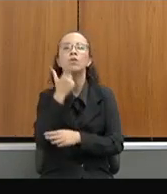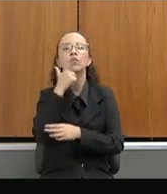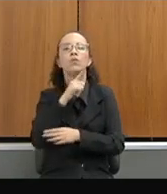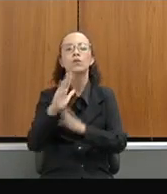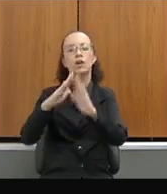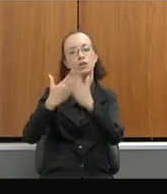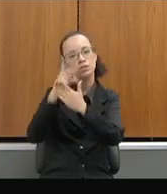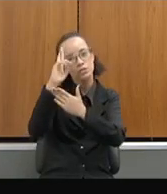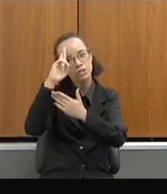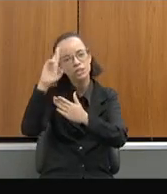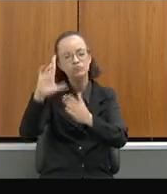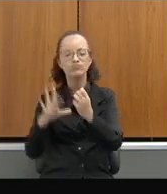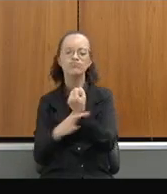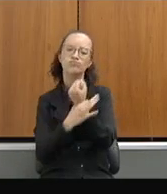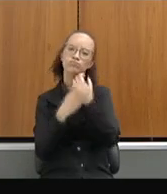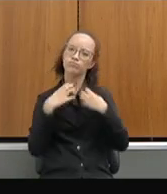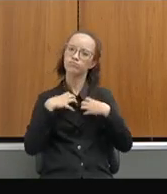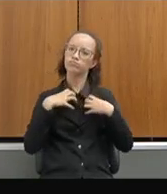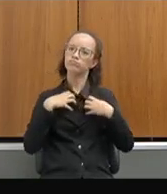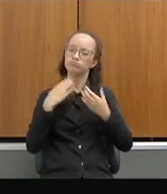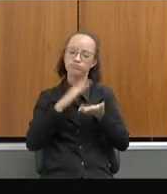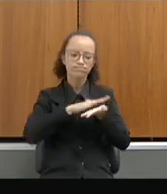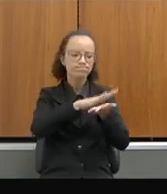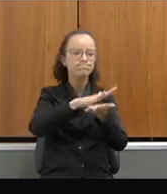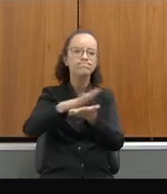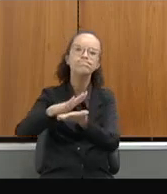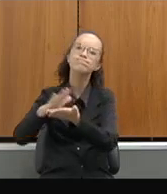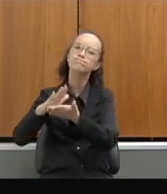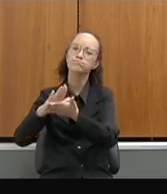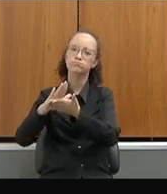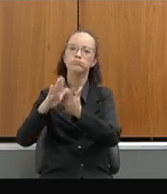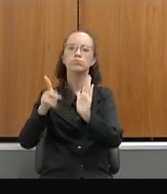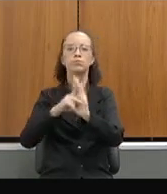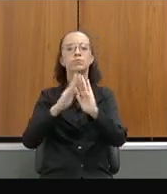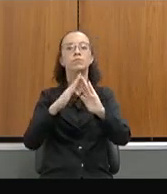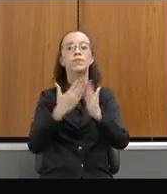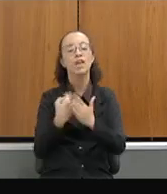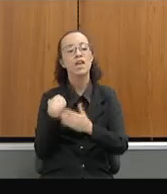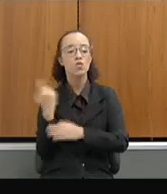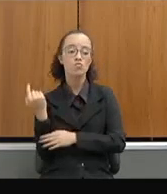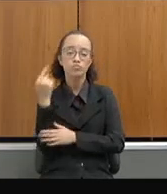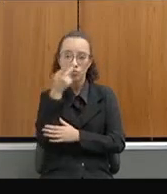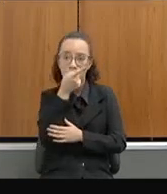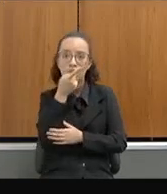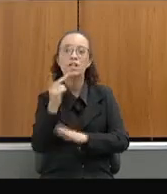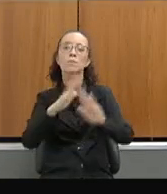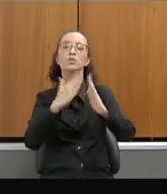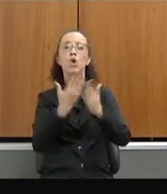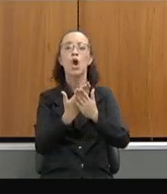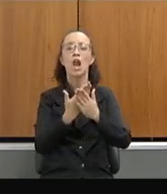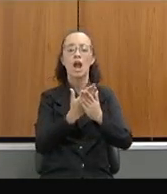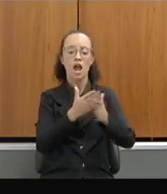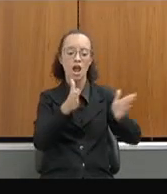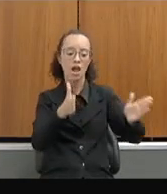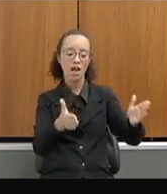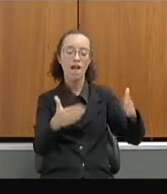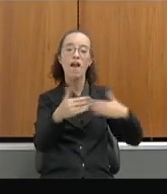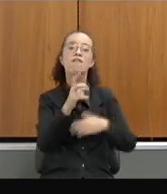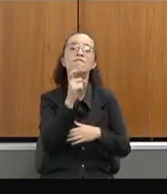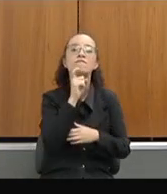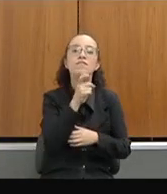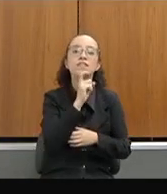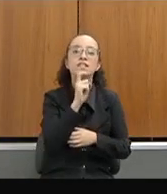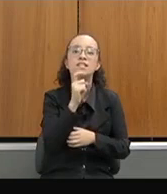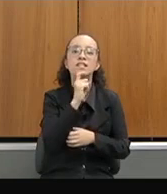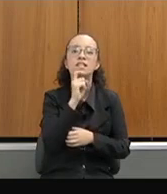escola para que ele tenha a segurança de investir. Visitei escolas que o diretor tinha no freezer filé de